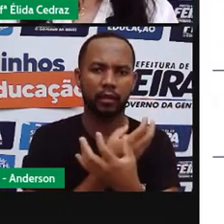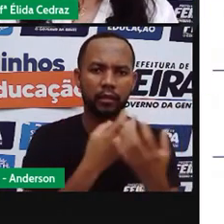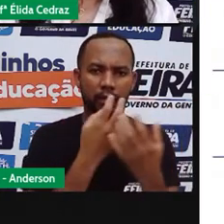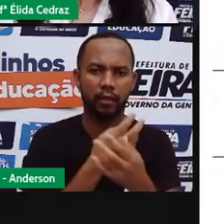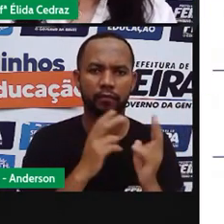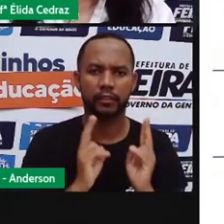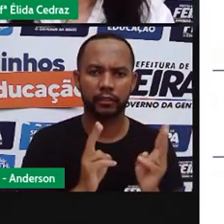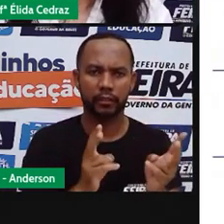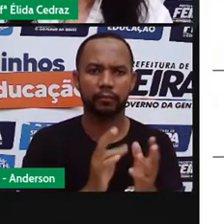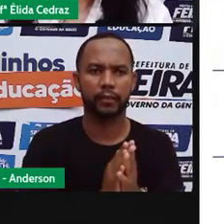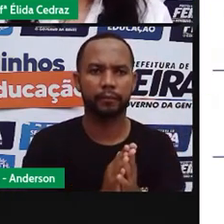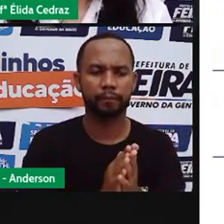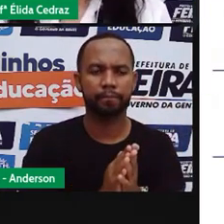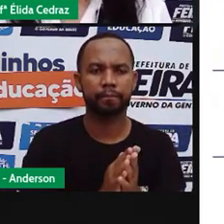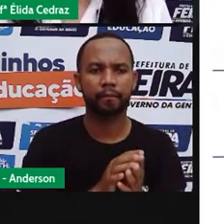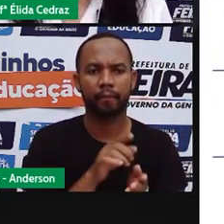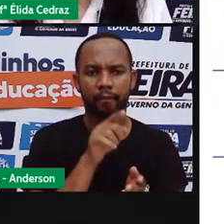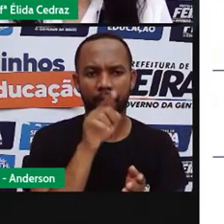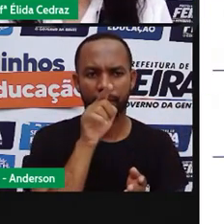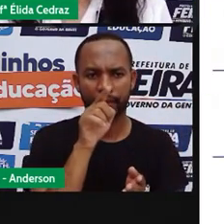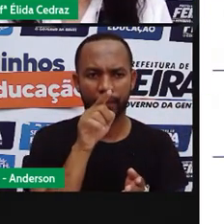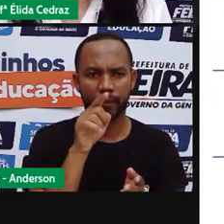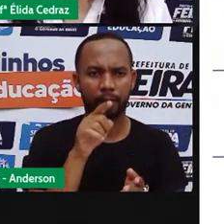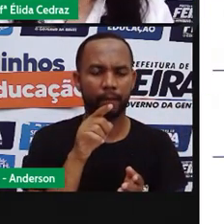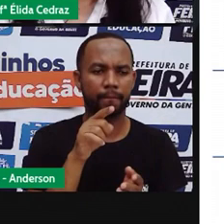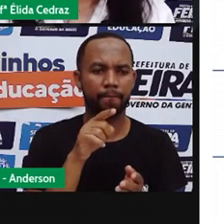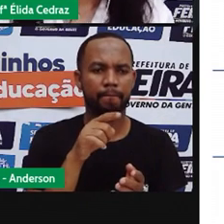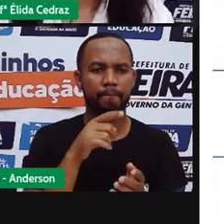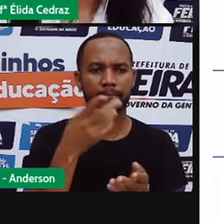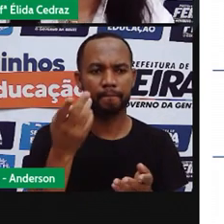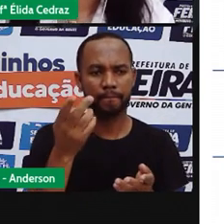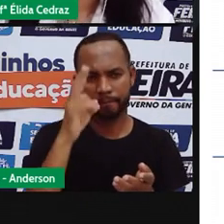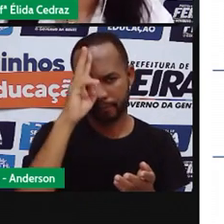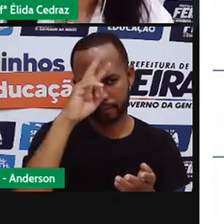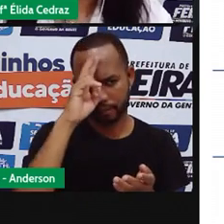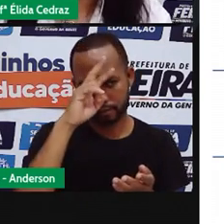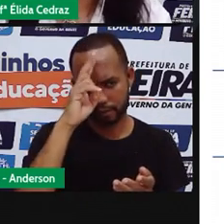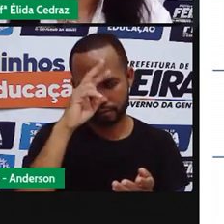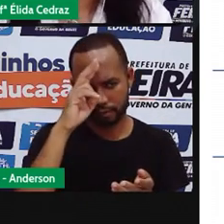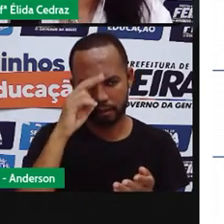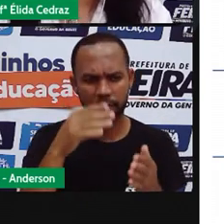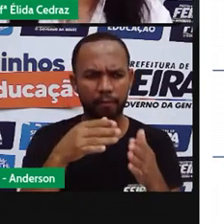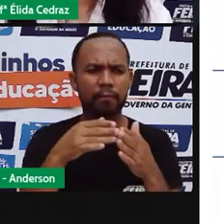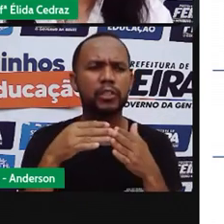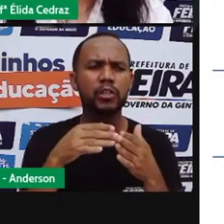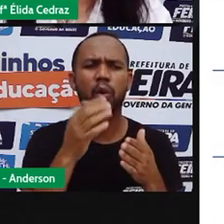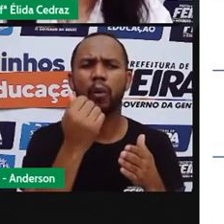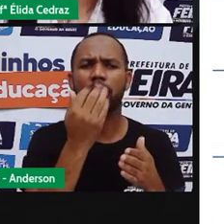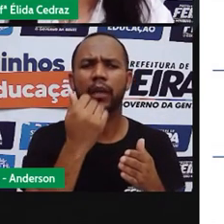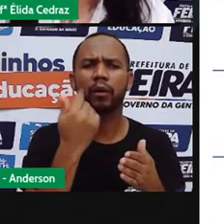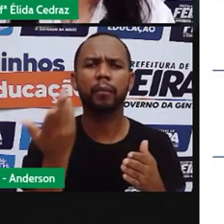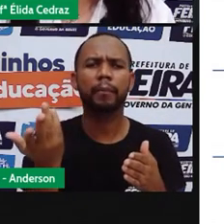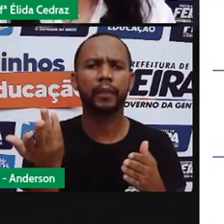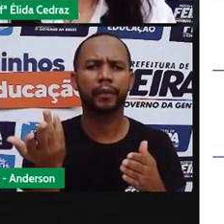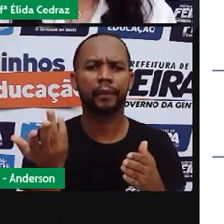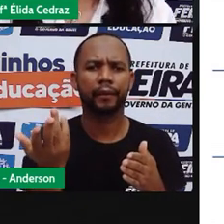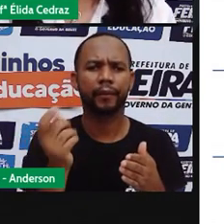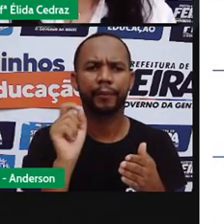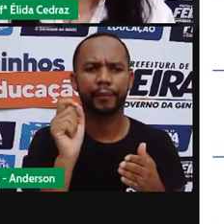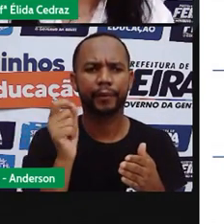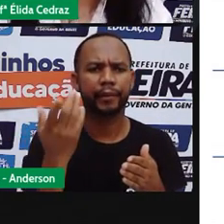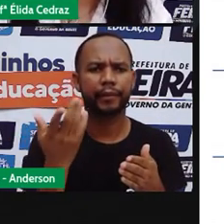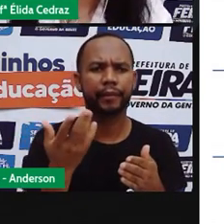A cigarra pediu o que para a formiga? Você lembra qual foi o pedido? Um pouco de